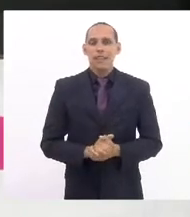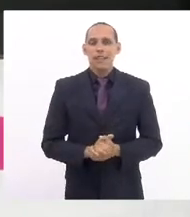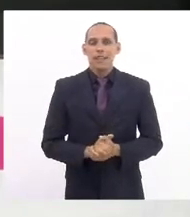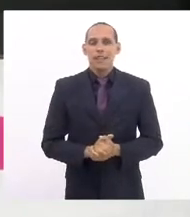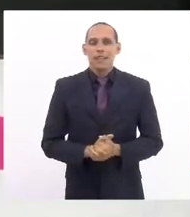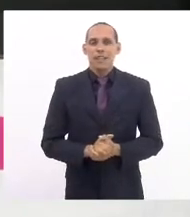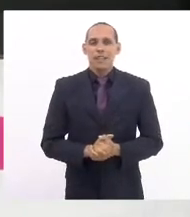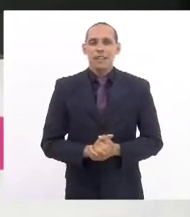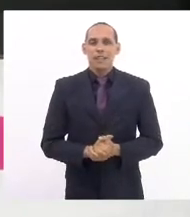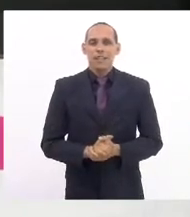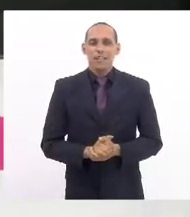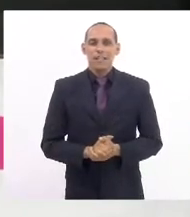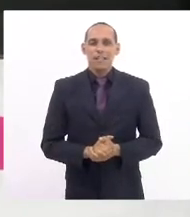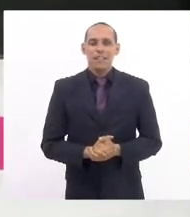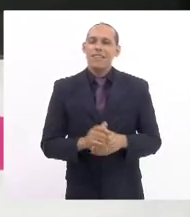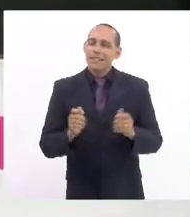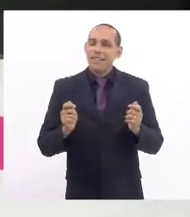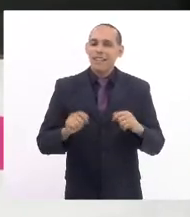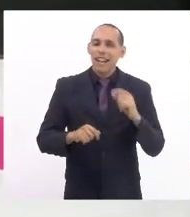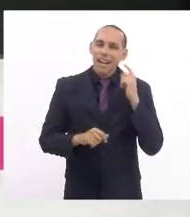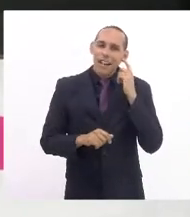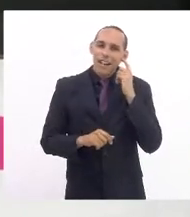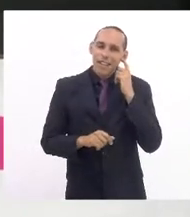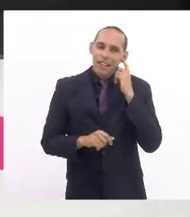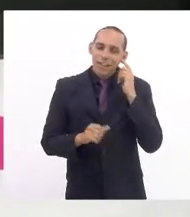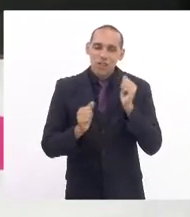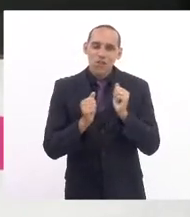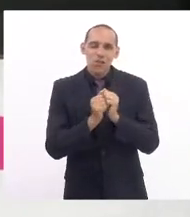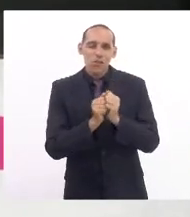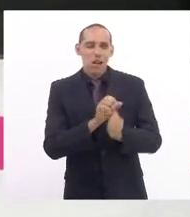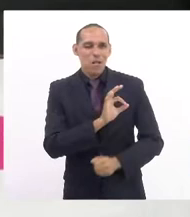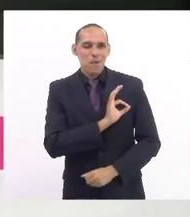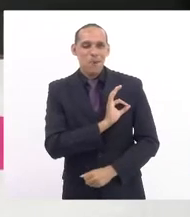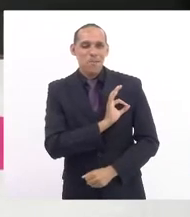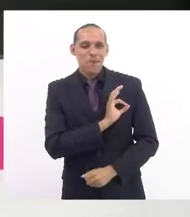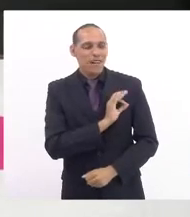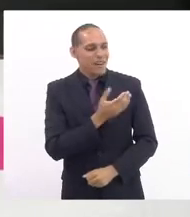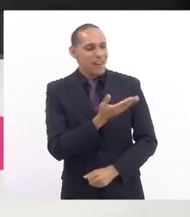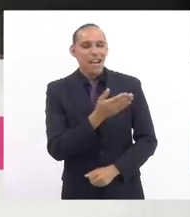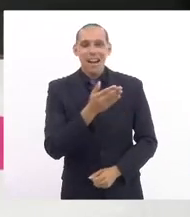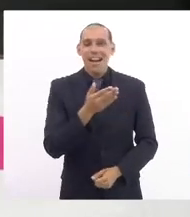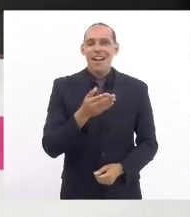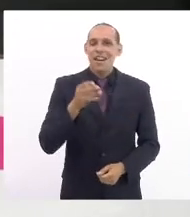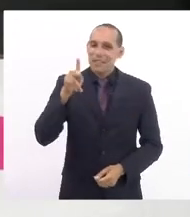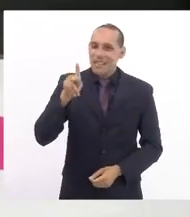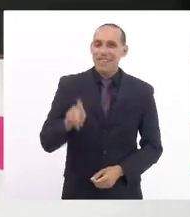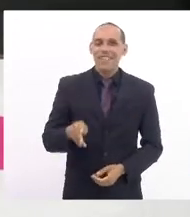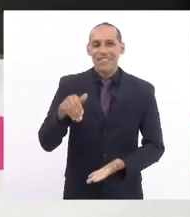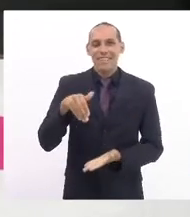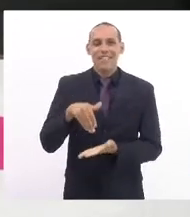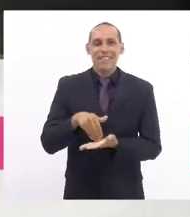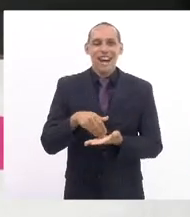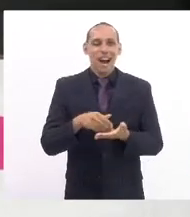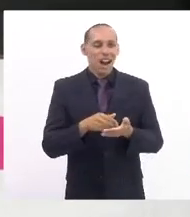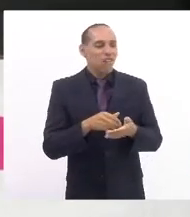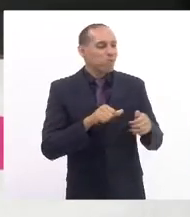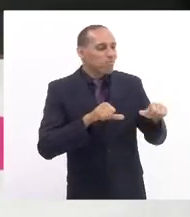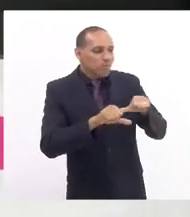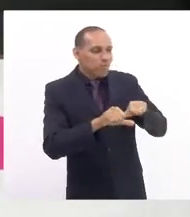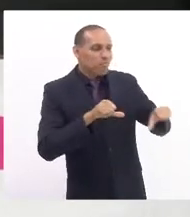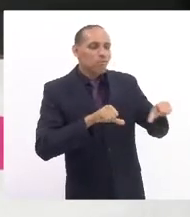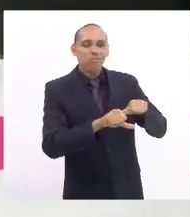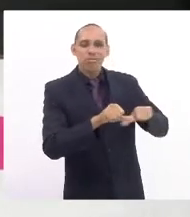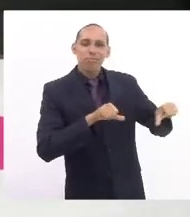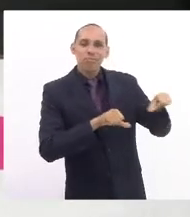um pouco de trocadilho junto com a nobre deputada Marta Rocha, mas ela é que é a presidente do expediente final, e a gente